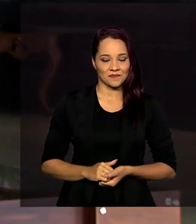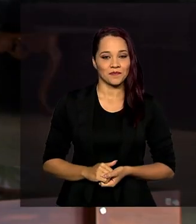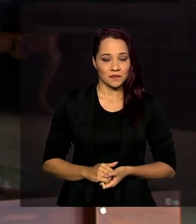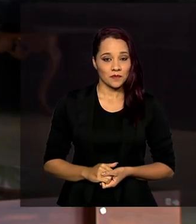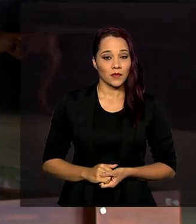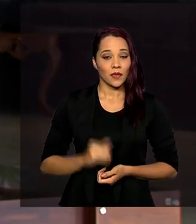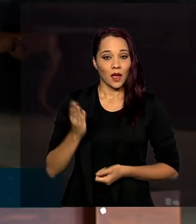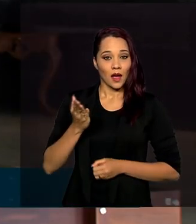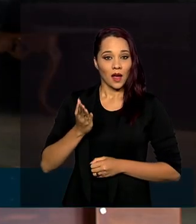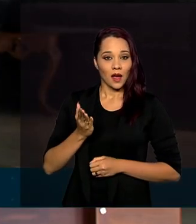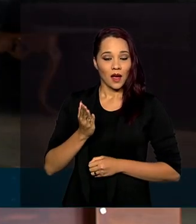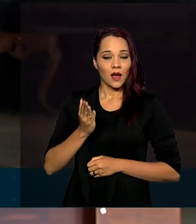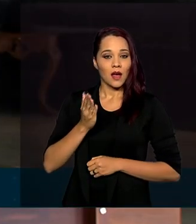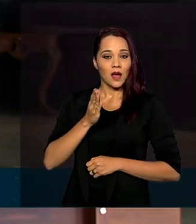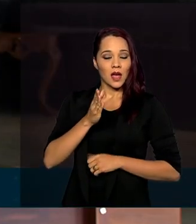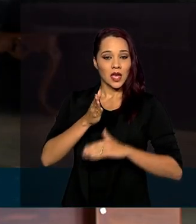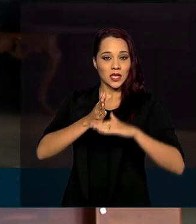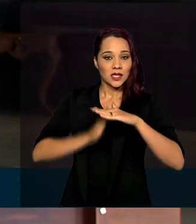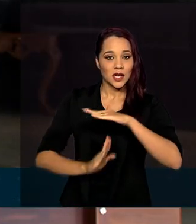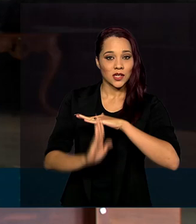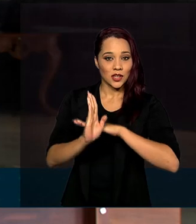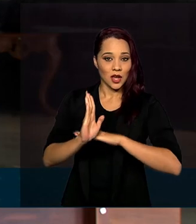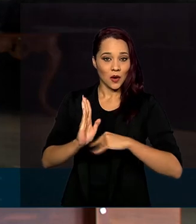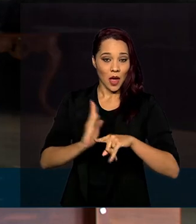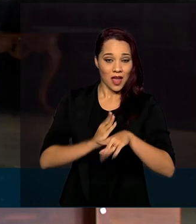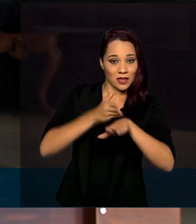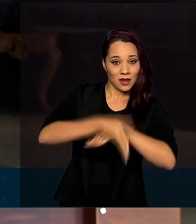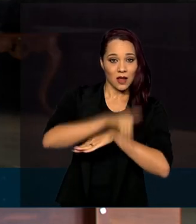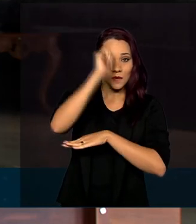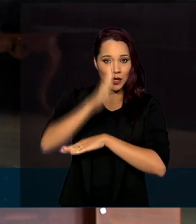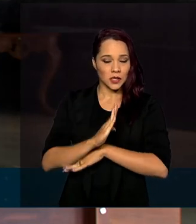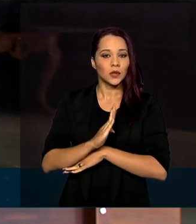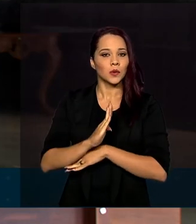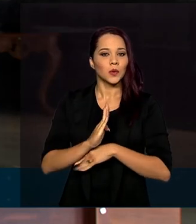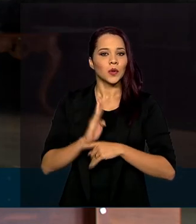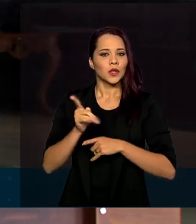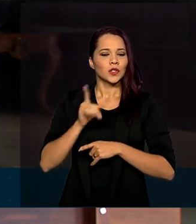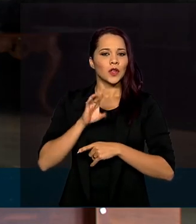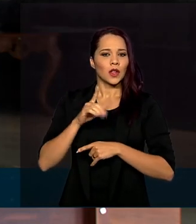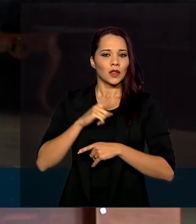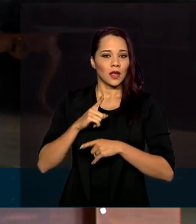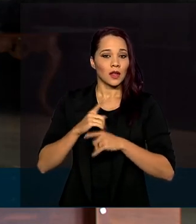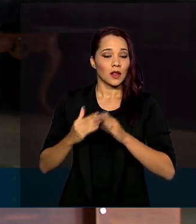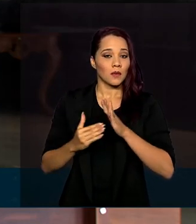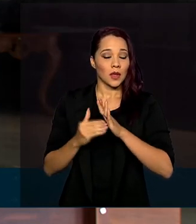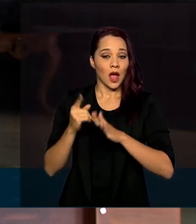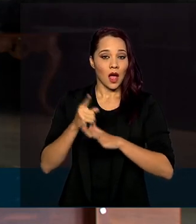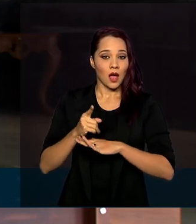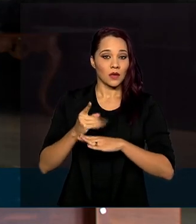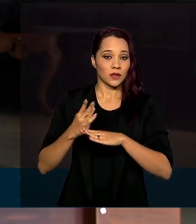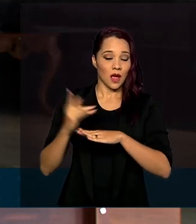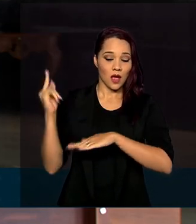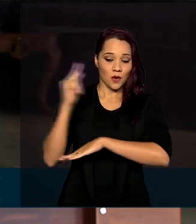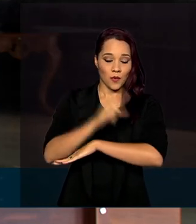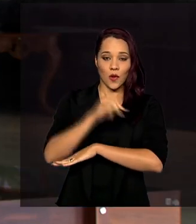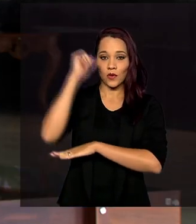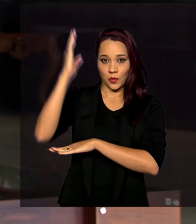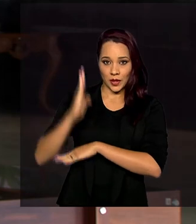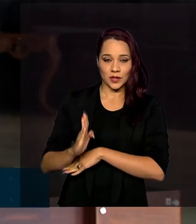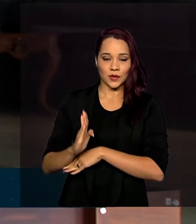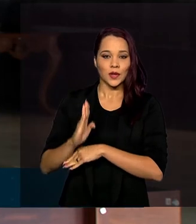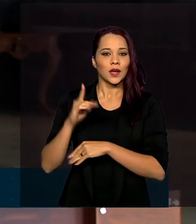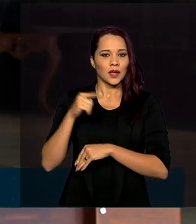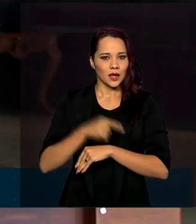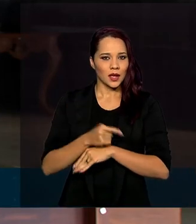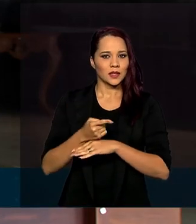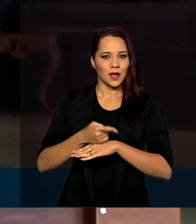entrada de estrangeiros, ela se limita, né, essa autorização, ela se limita aos aeroportos do país e a autorização,